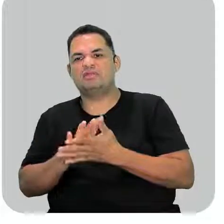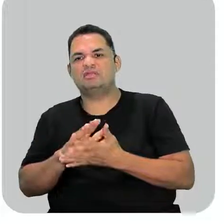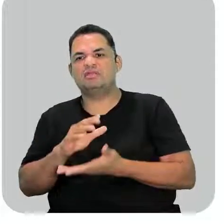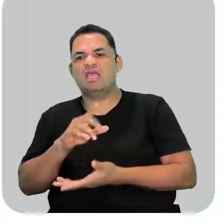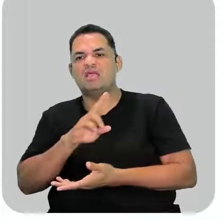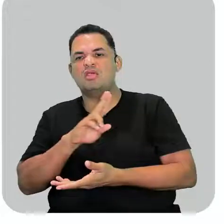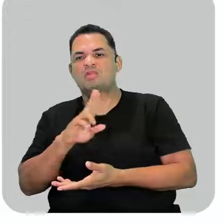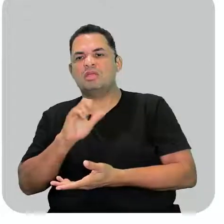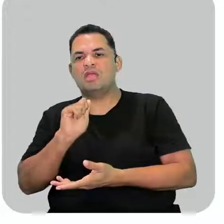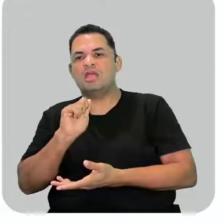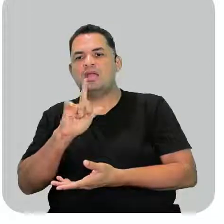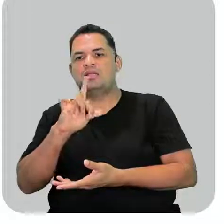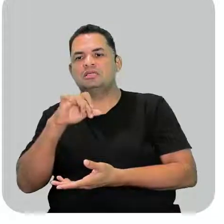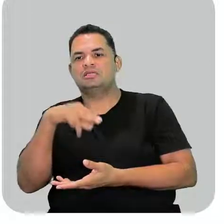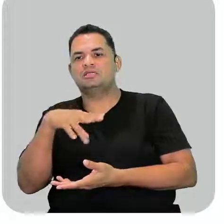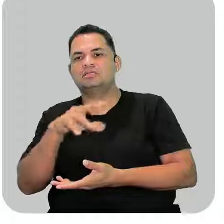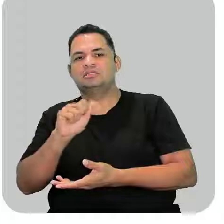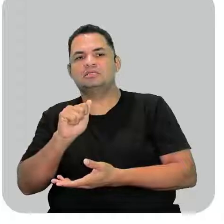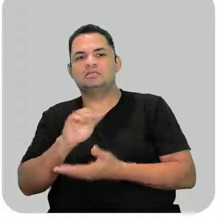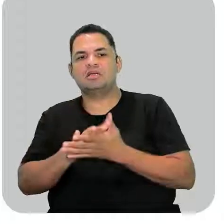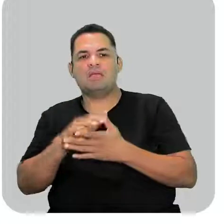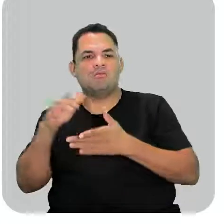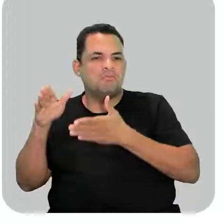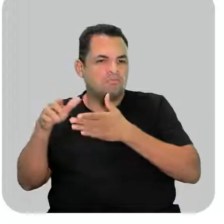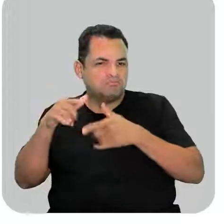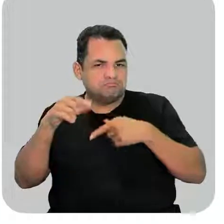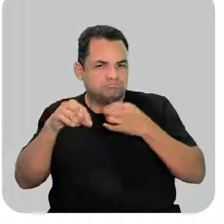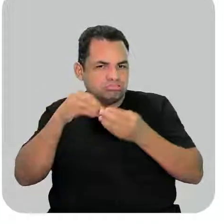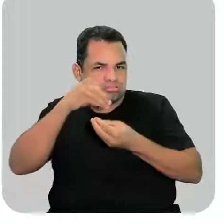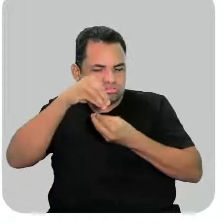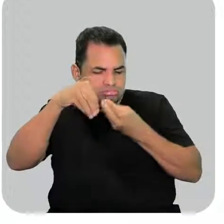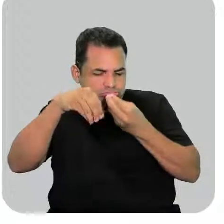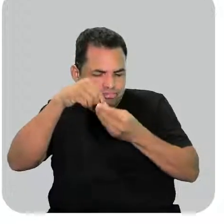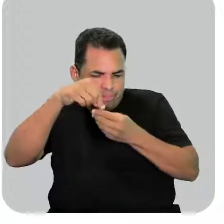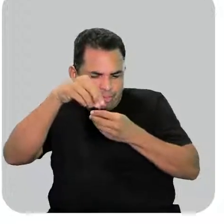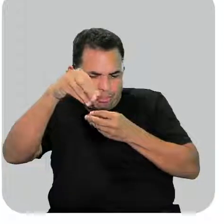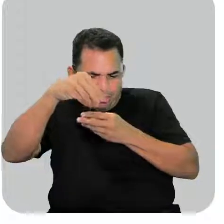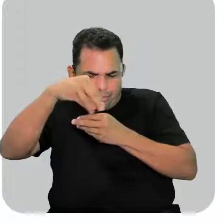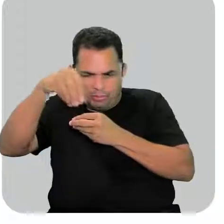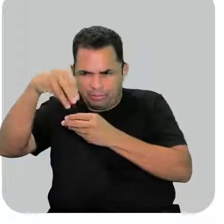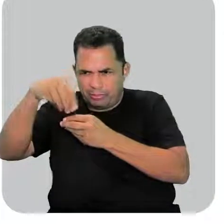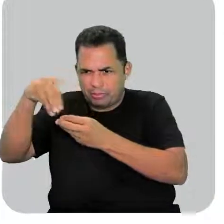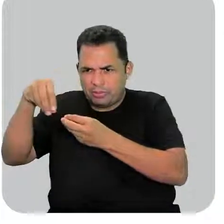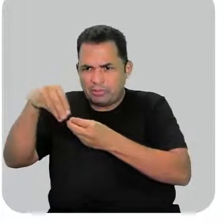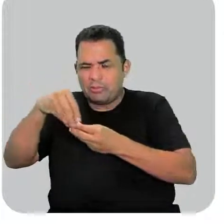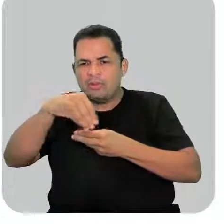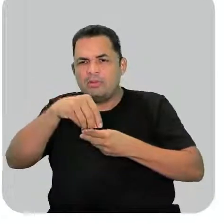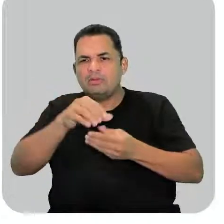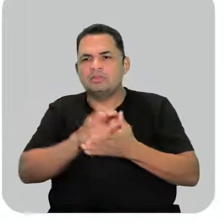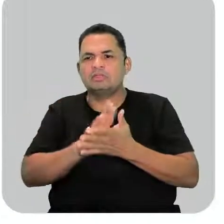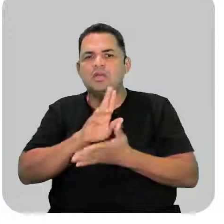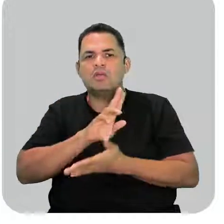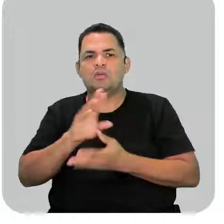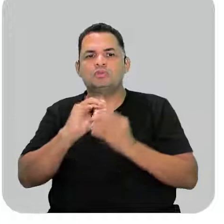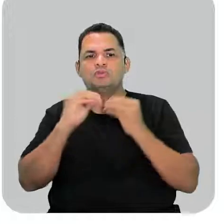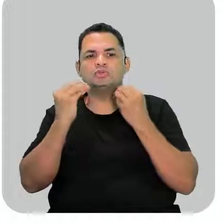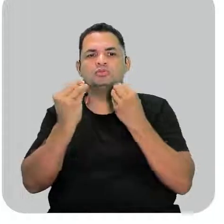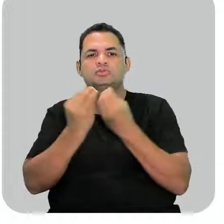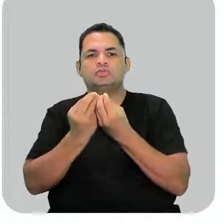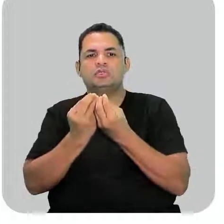que é produzido pela ação de uma enzima do alho sobre a substância denominada